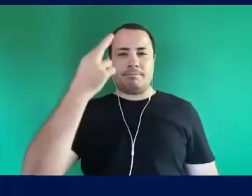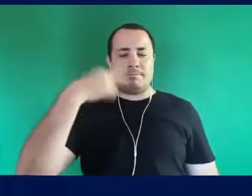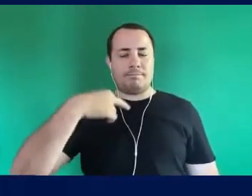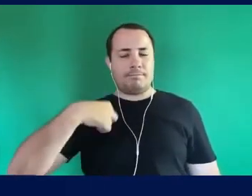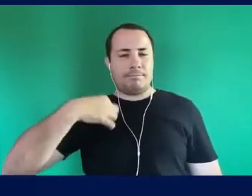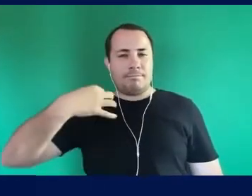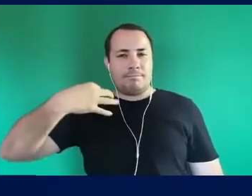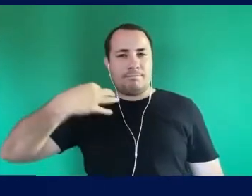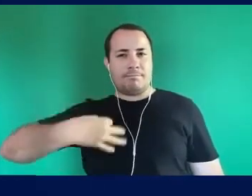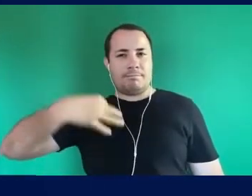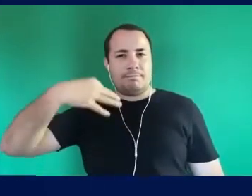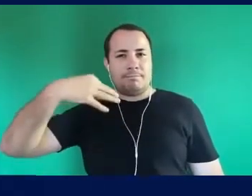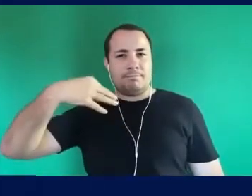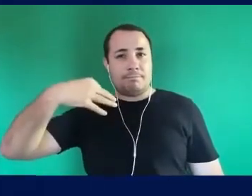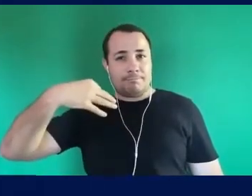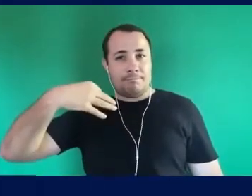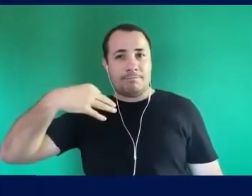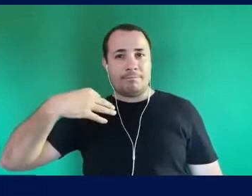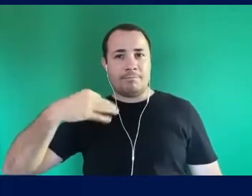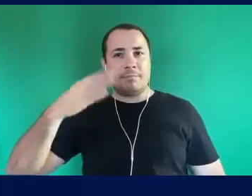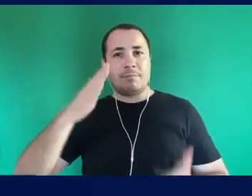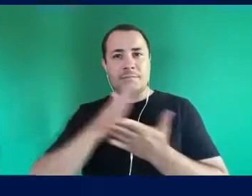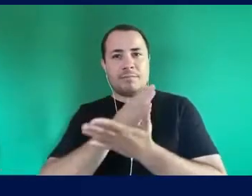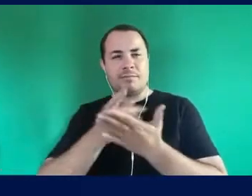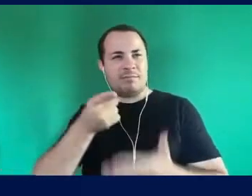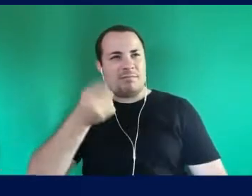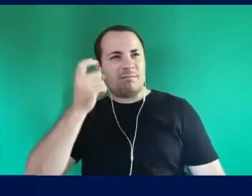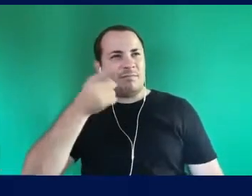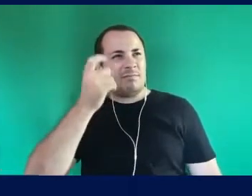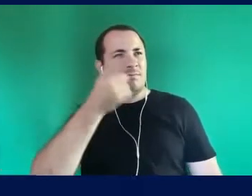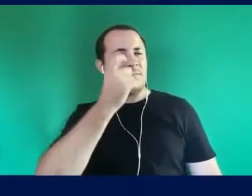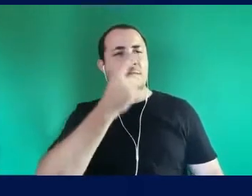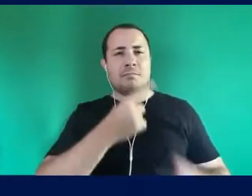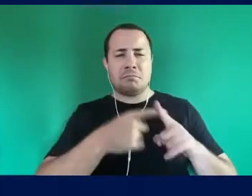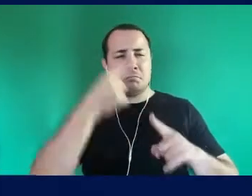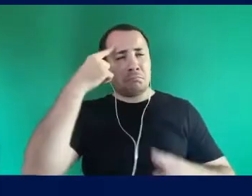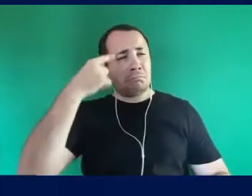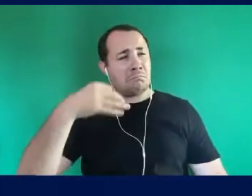que a gente até É capaz de matar Abstrair o outro Em nome da De ter razão